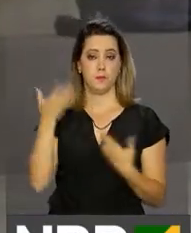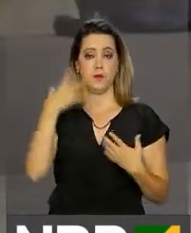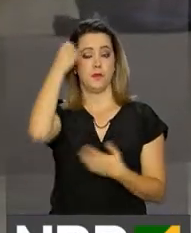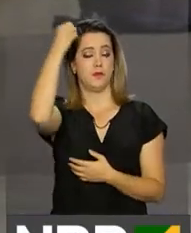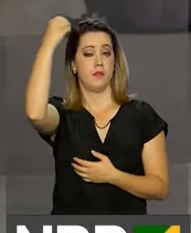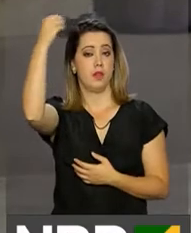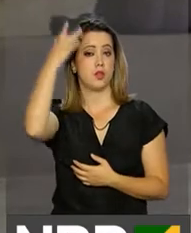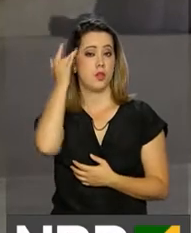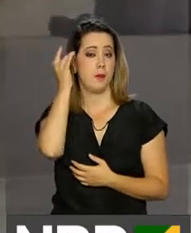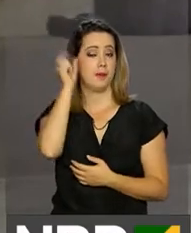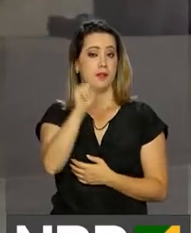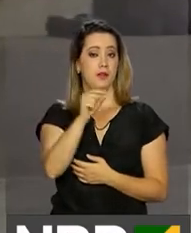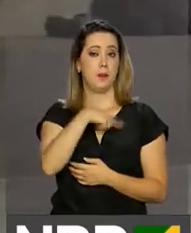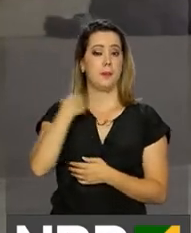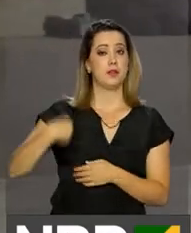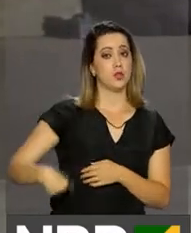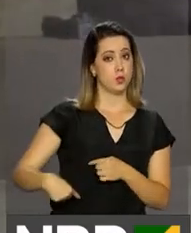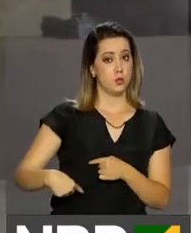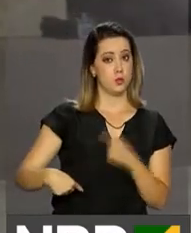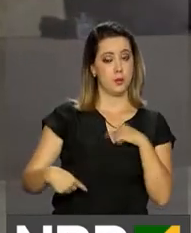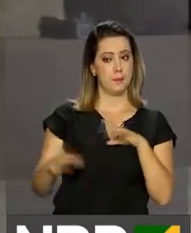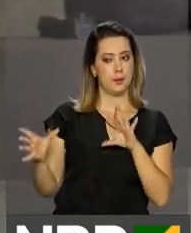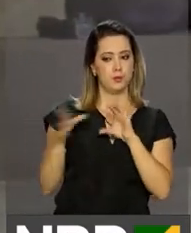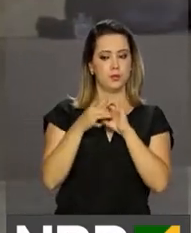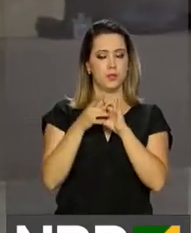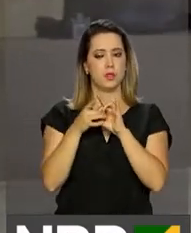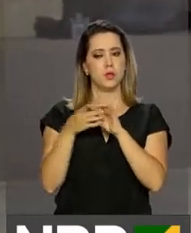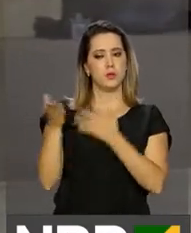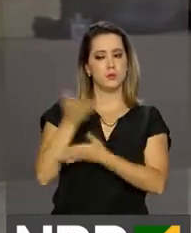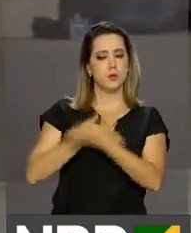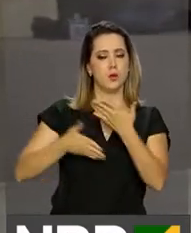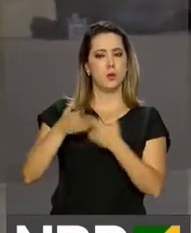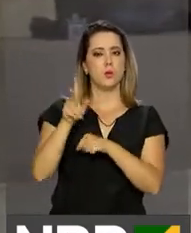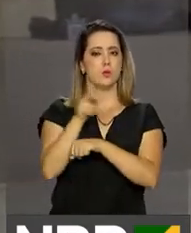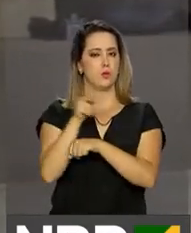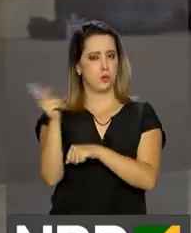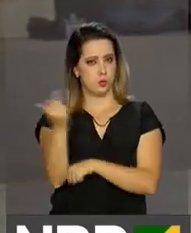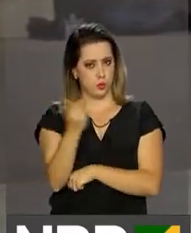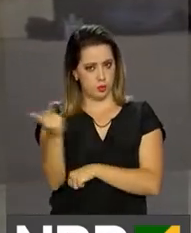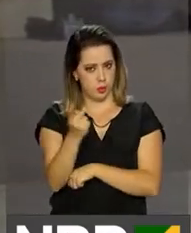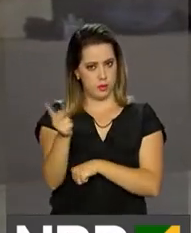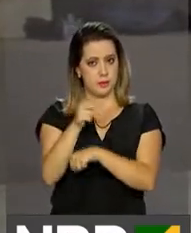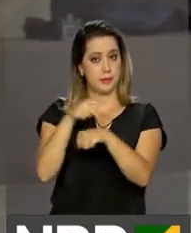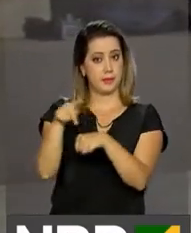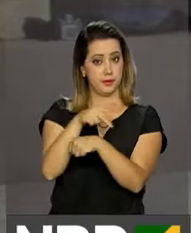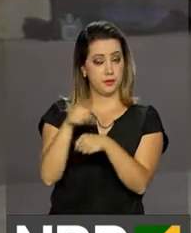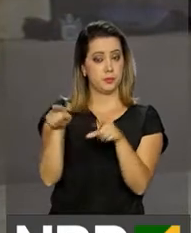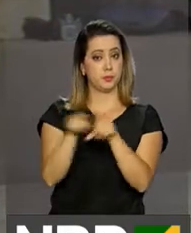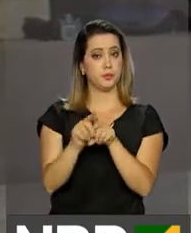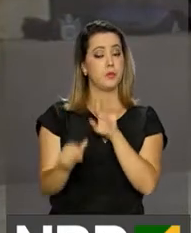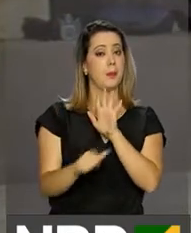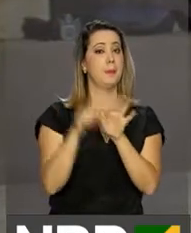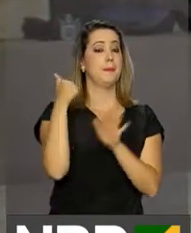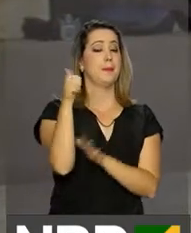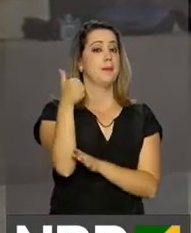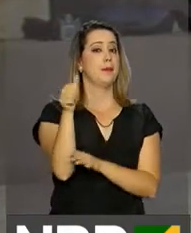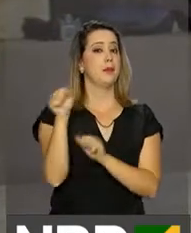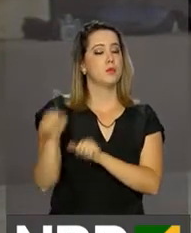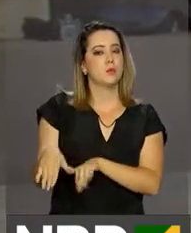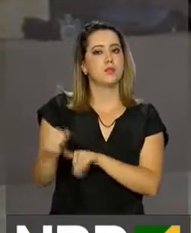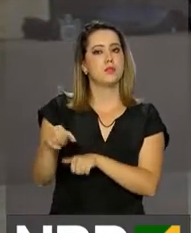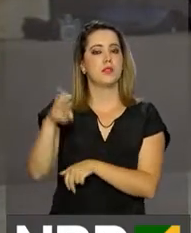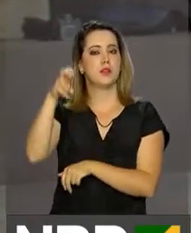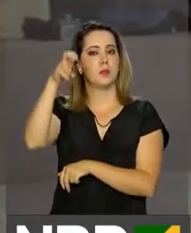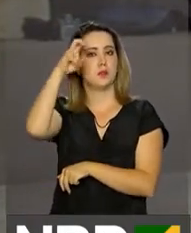amanhã para a China para estreitar as relações entre os dois países. No dia 1º de setembro, na quinta-feira,